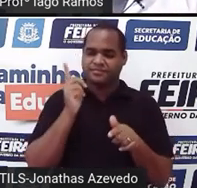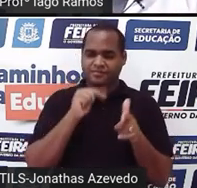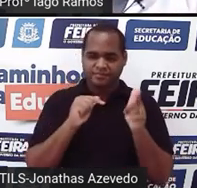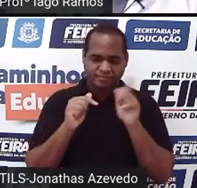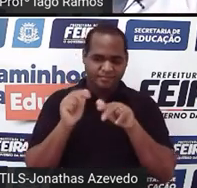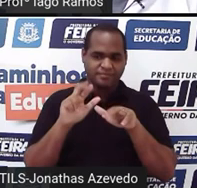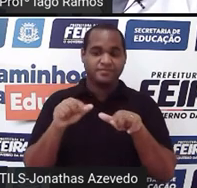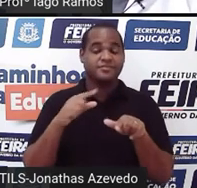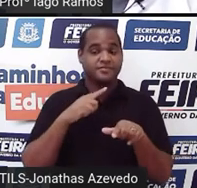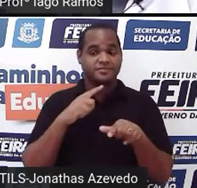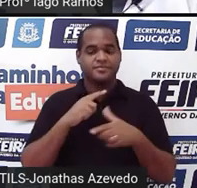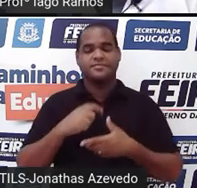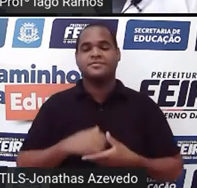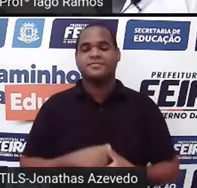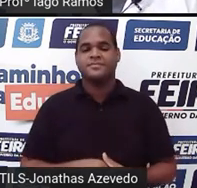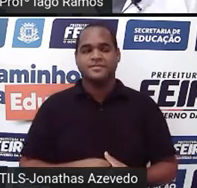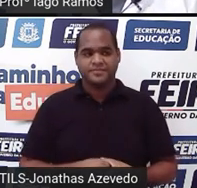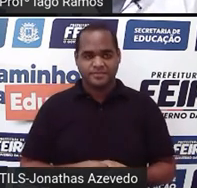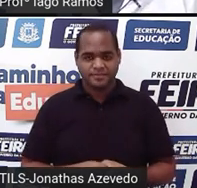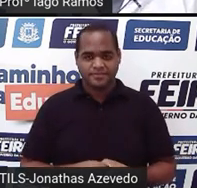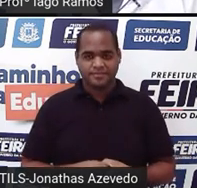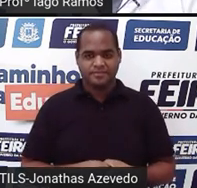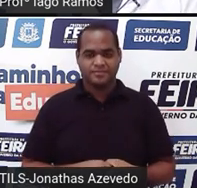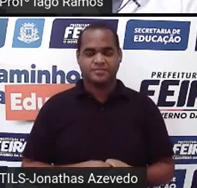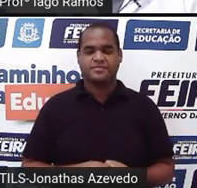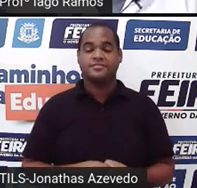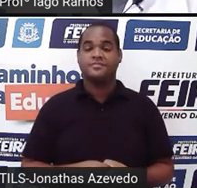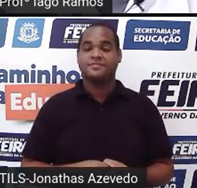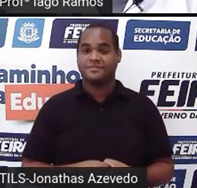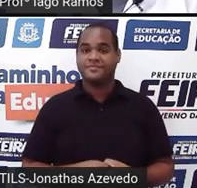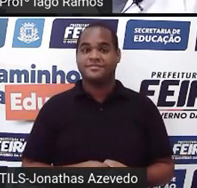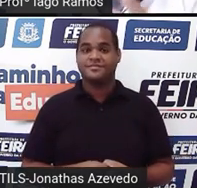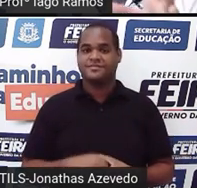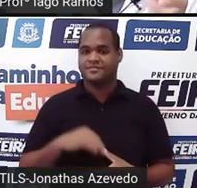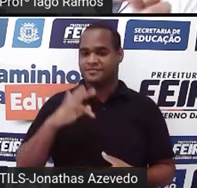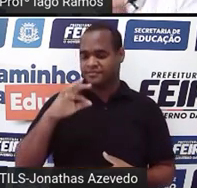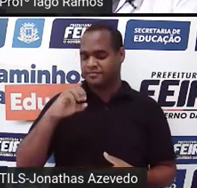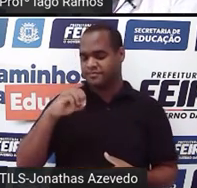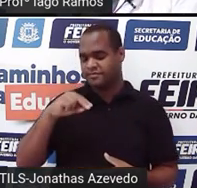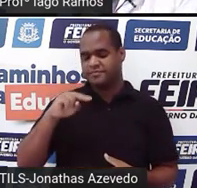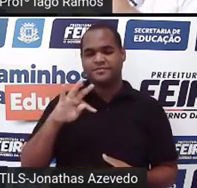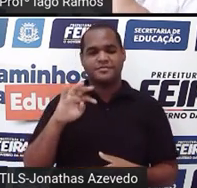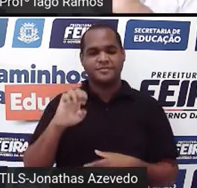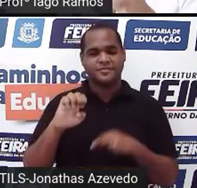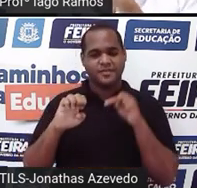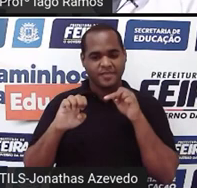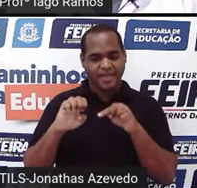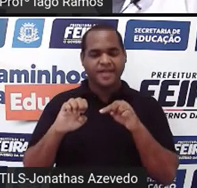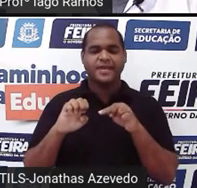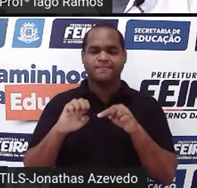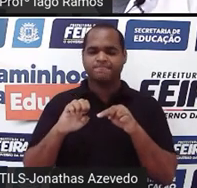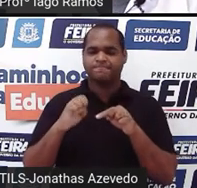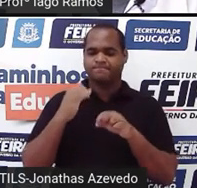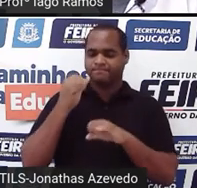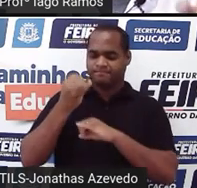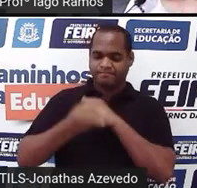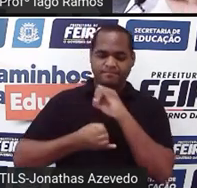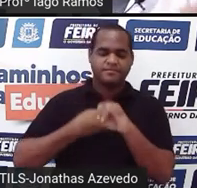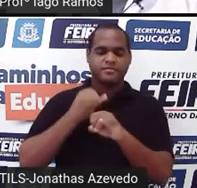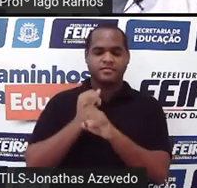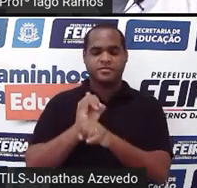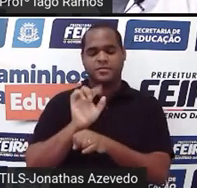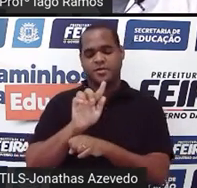aí nesse gráfico, tá bom? Bom, aqui foi a fonte, o site, lá no portal G1 onde a gente